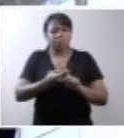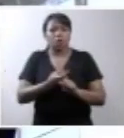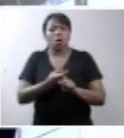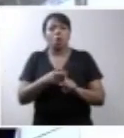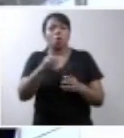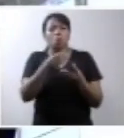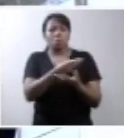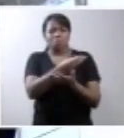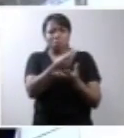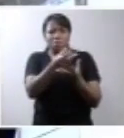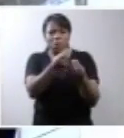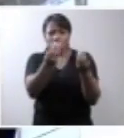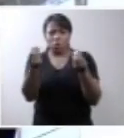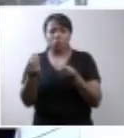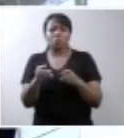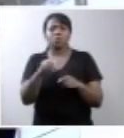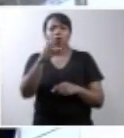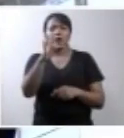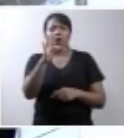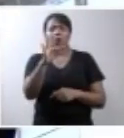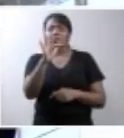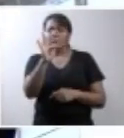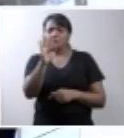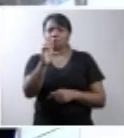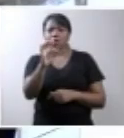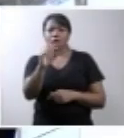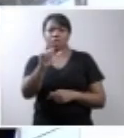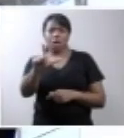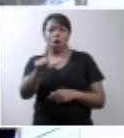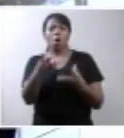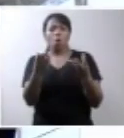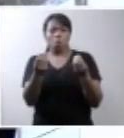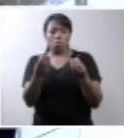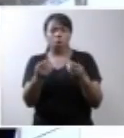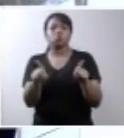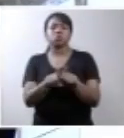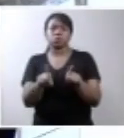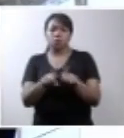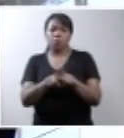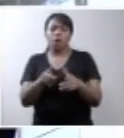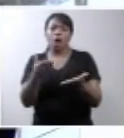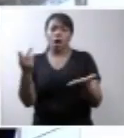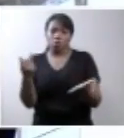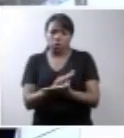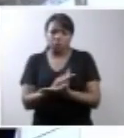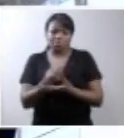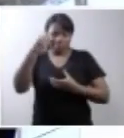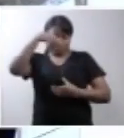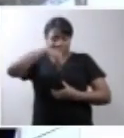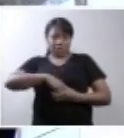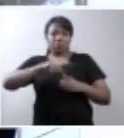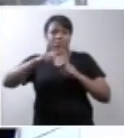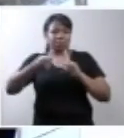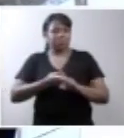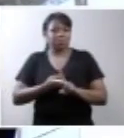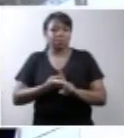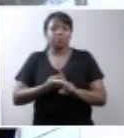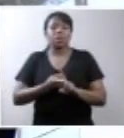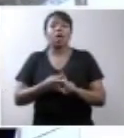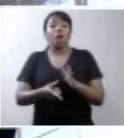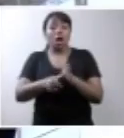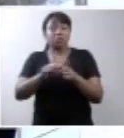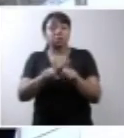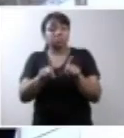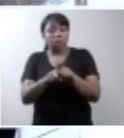multifetal continua sendo problemática. Muitos óbitos ocorrem intraútero ou durante o período neonatal,